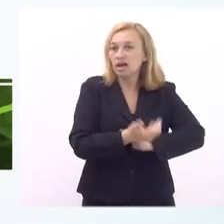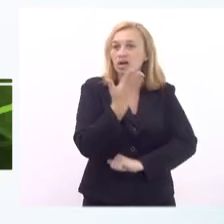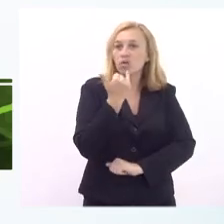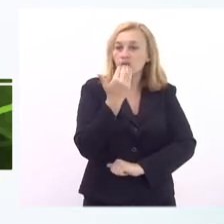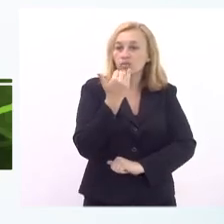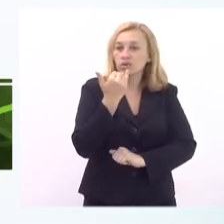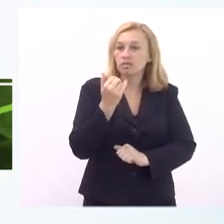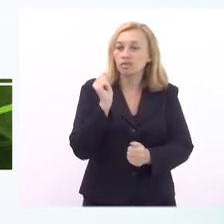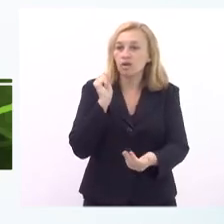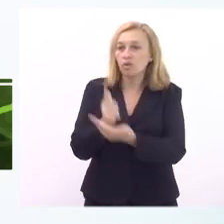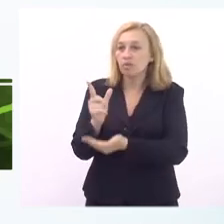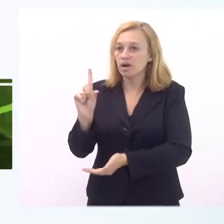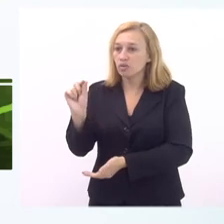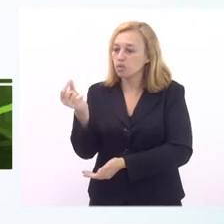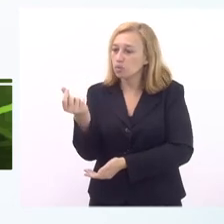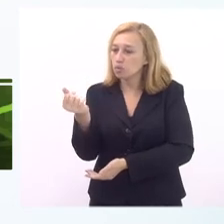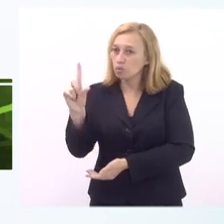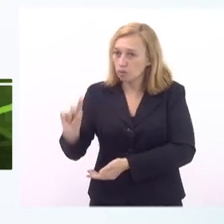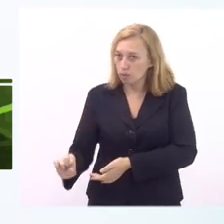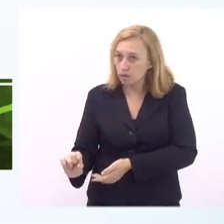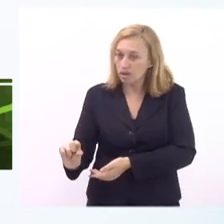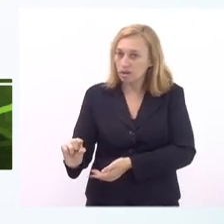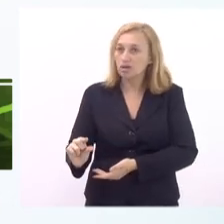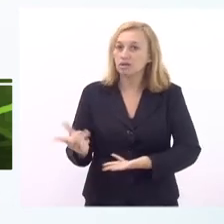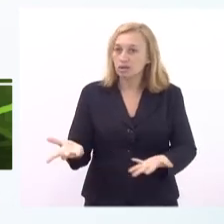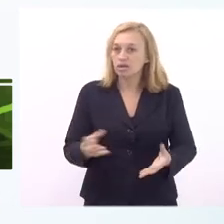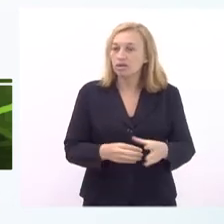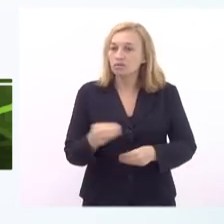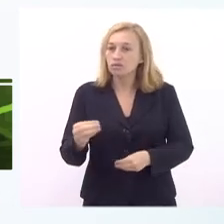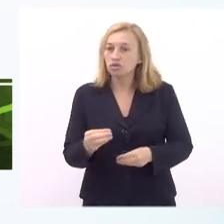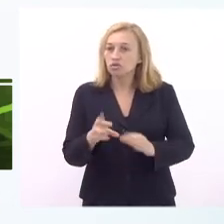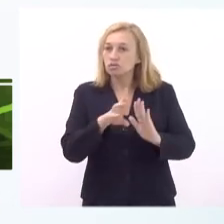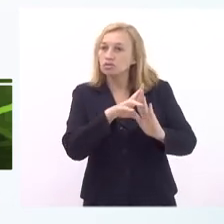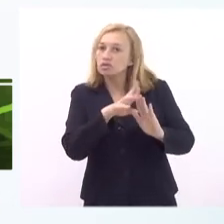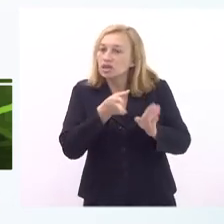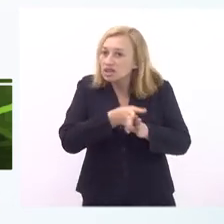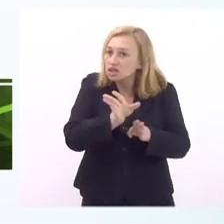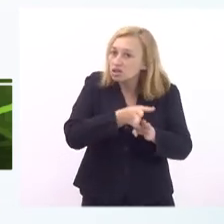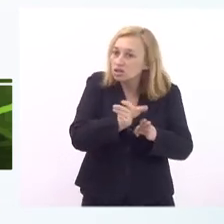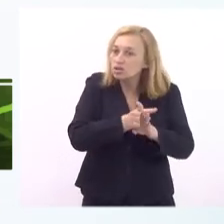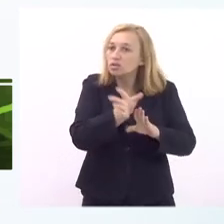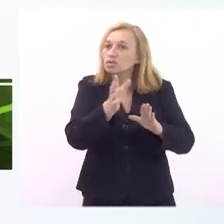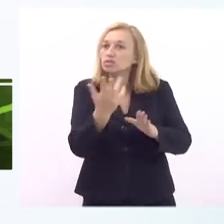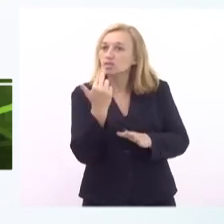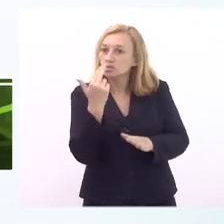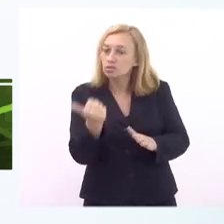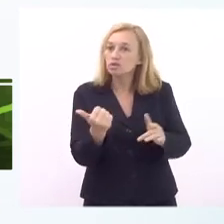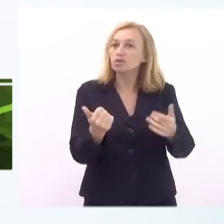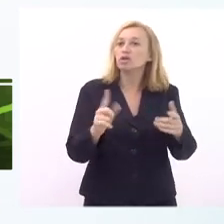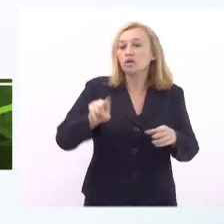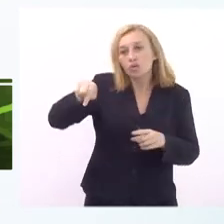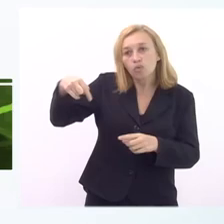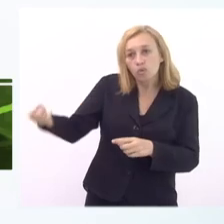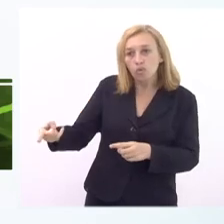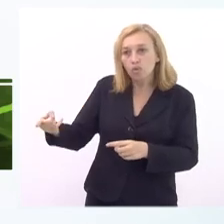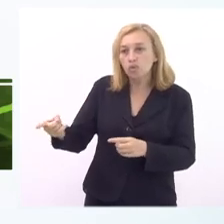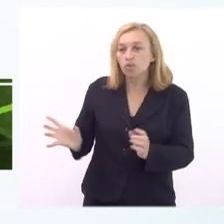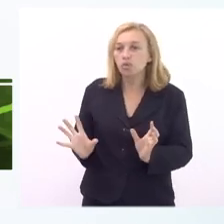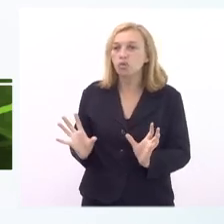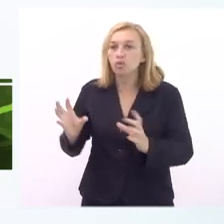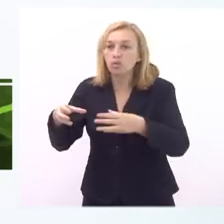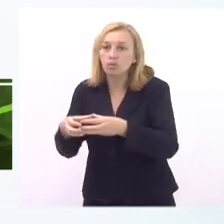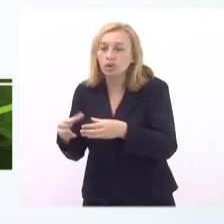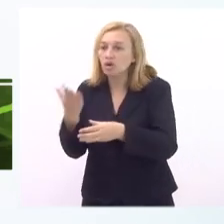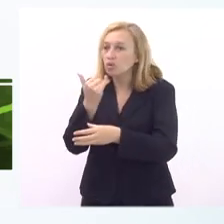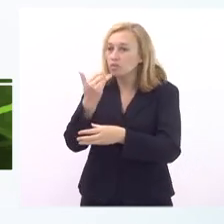para comprar os mais baratos fugindo da né da orientação né das nutricionistas outros tem que agrupar refeições para